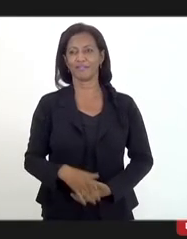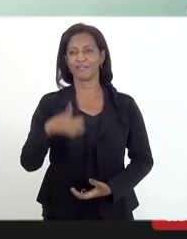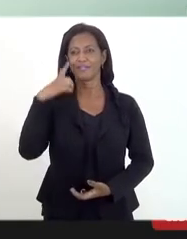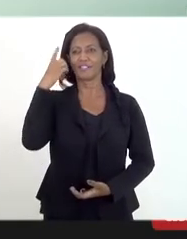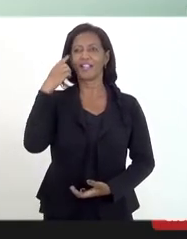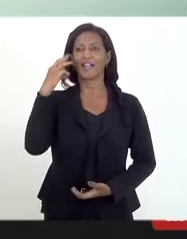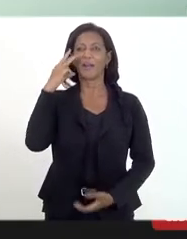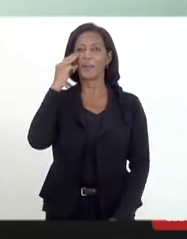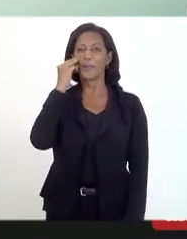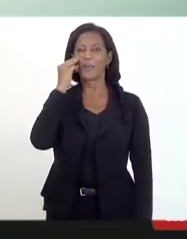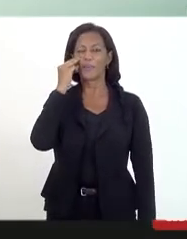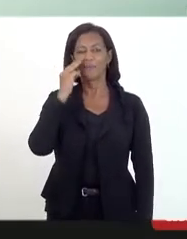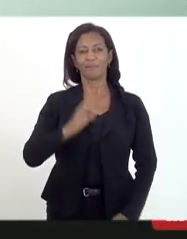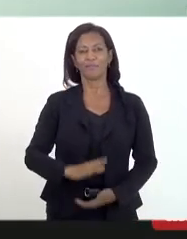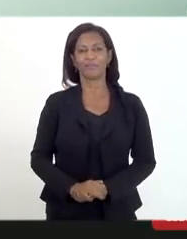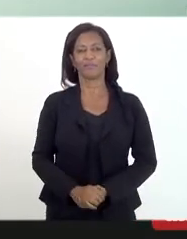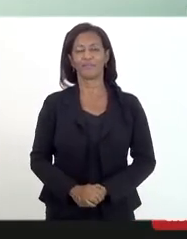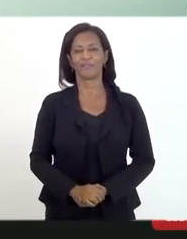Francisco.